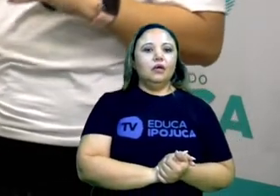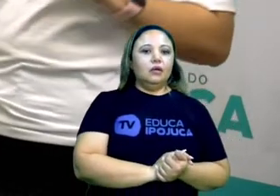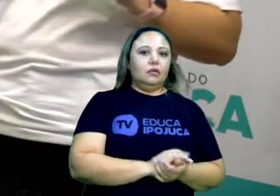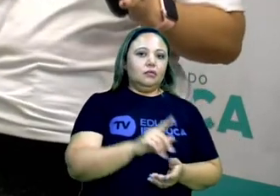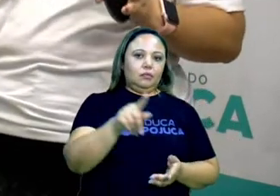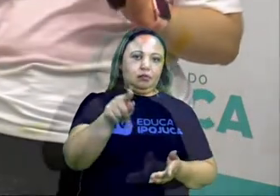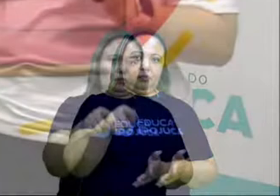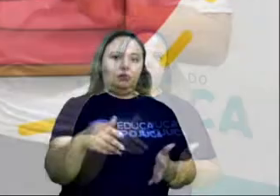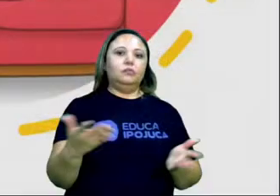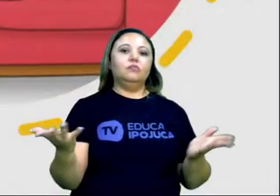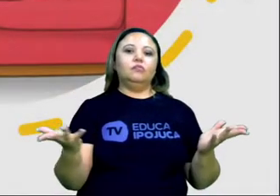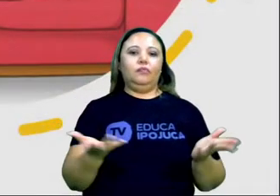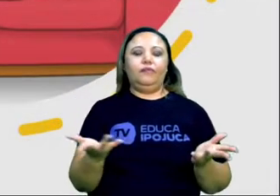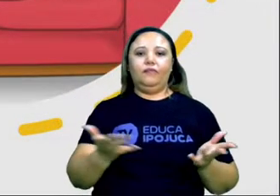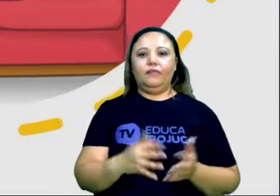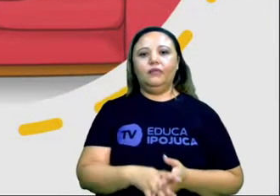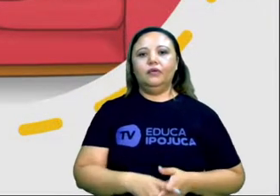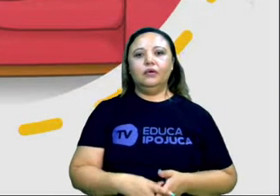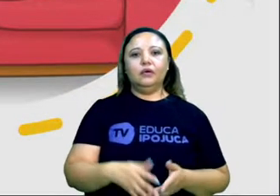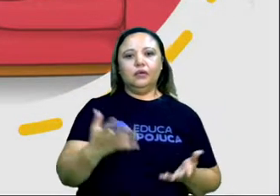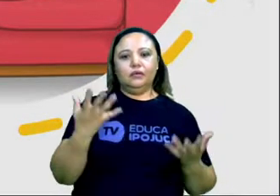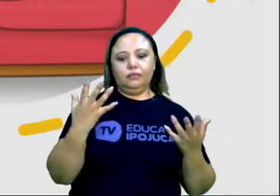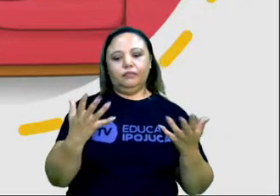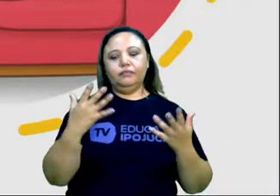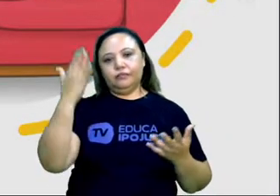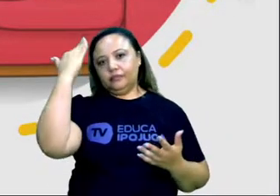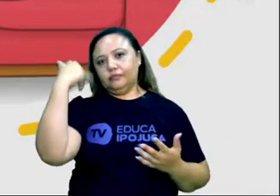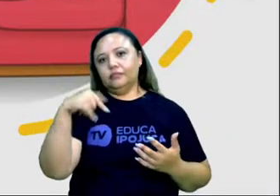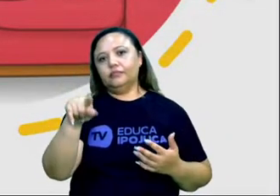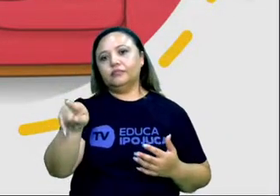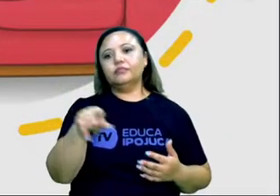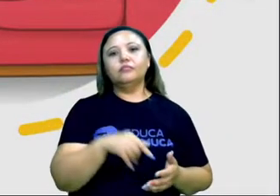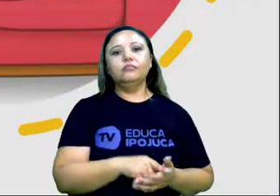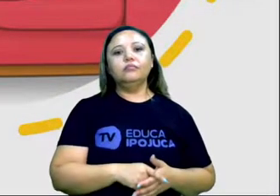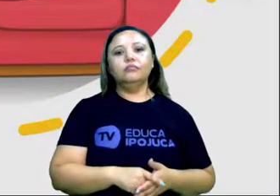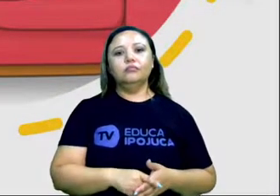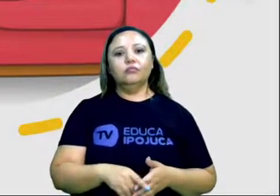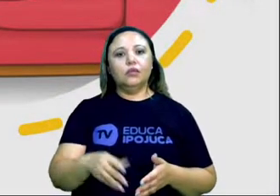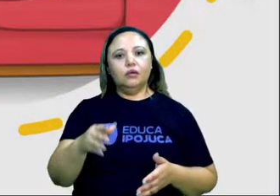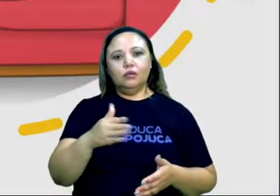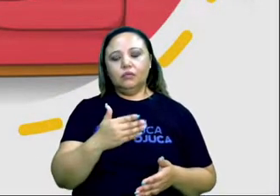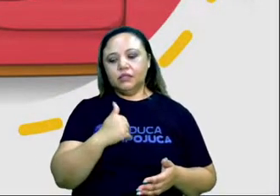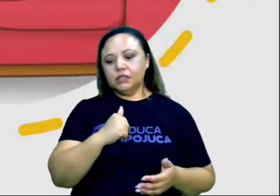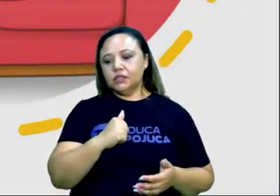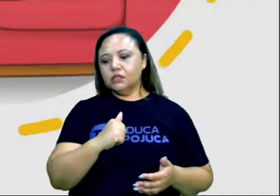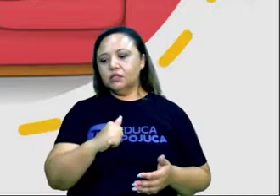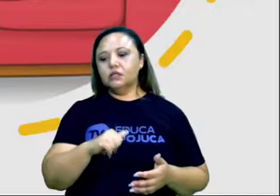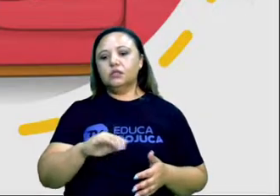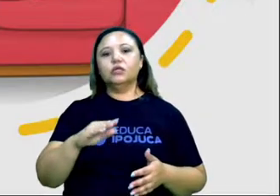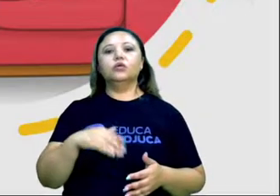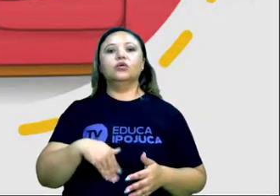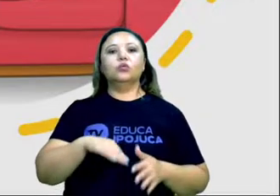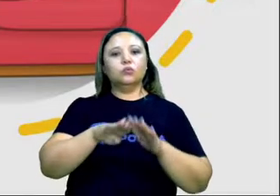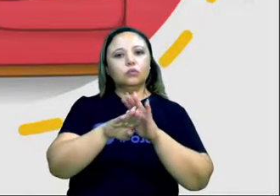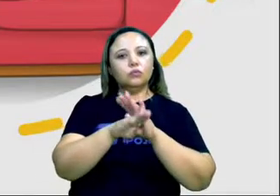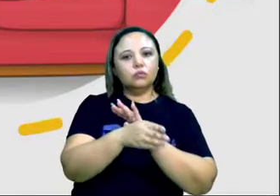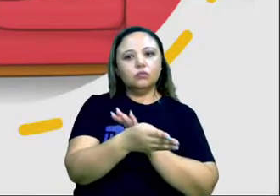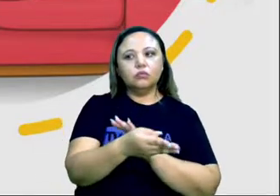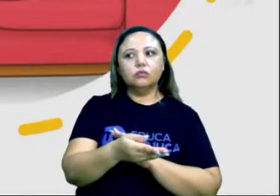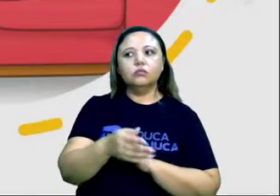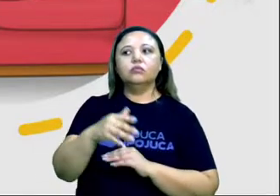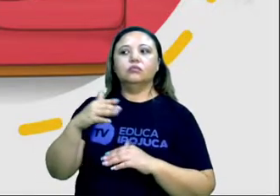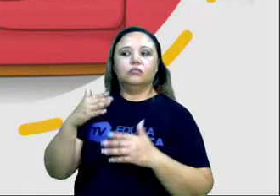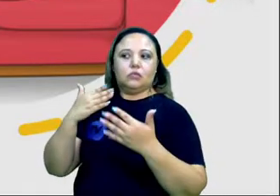Então vamos para a aula de hoje. Quero saber de vocês. Vocês costumam comentar nas postagens dos